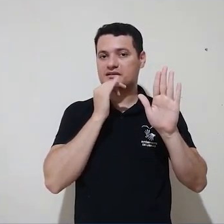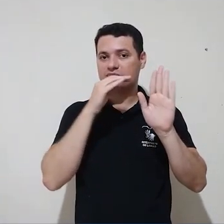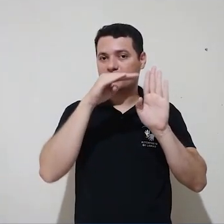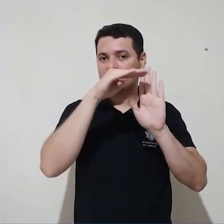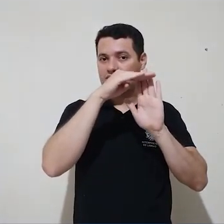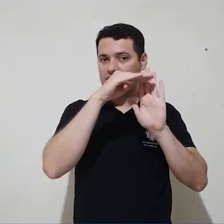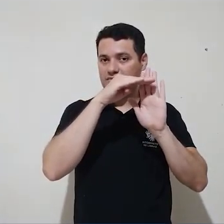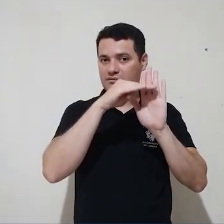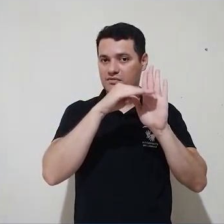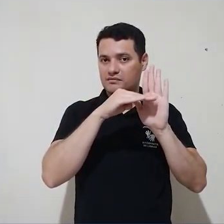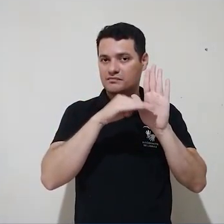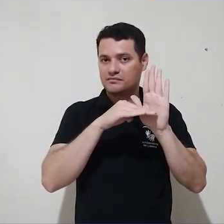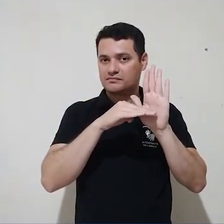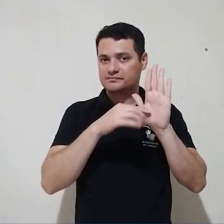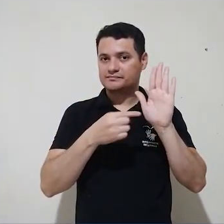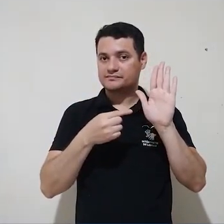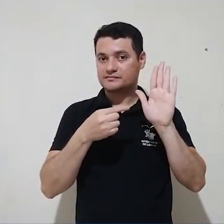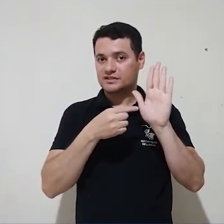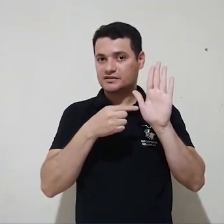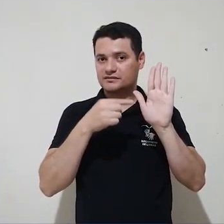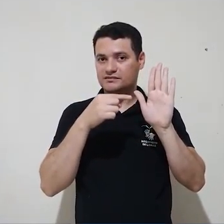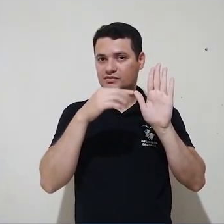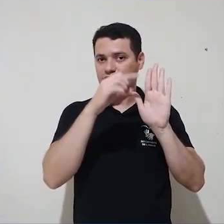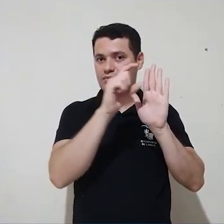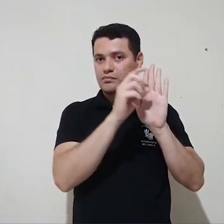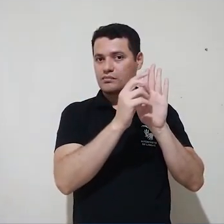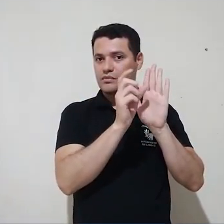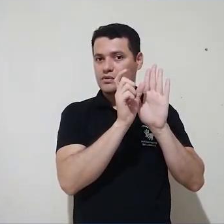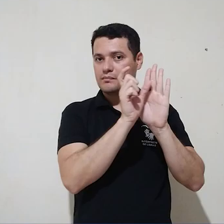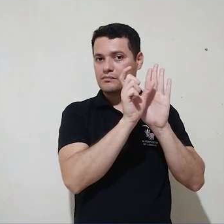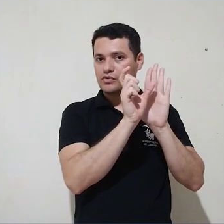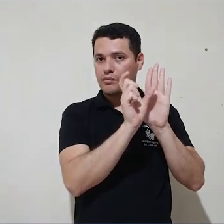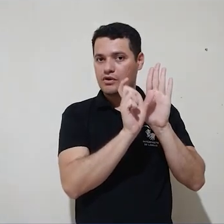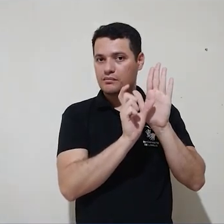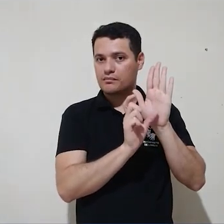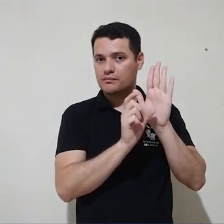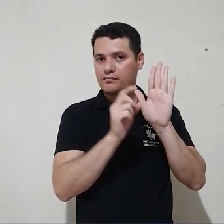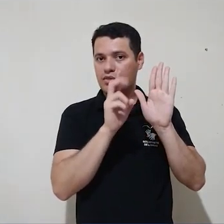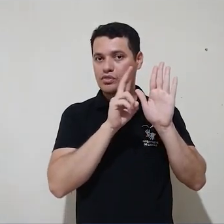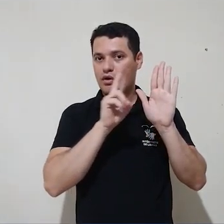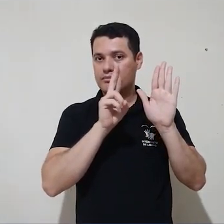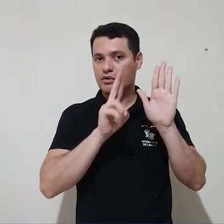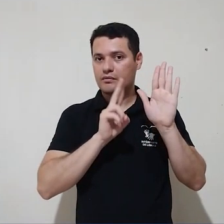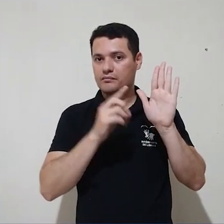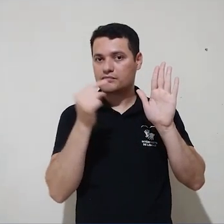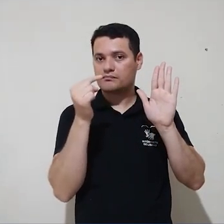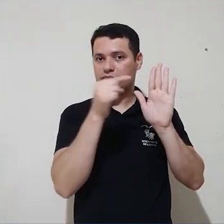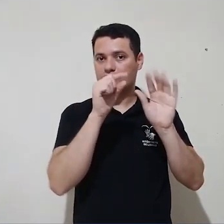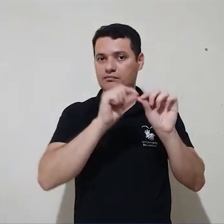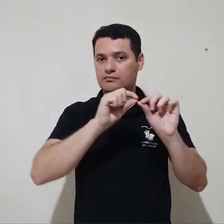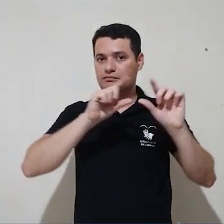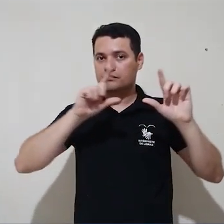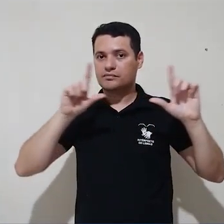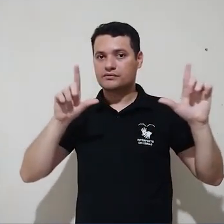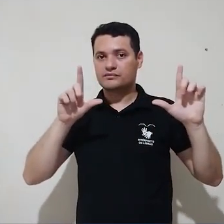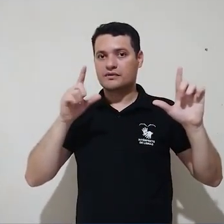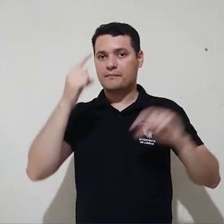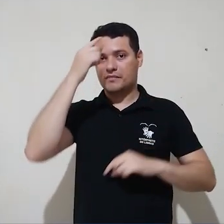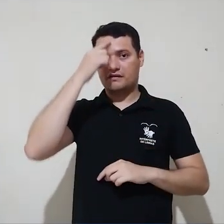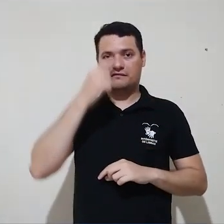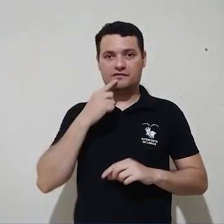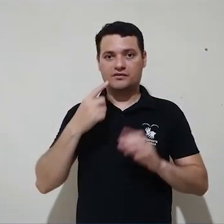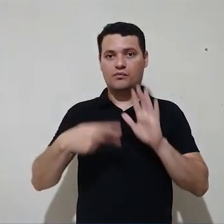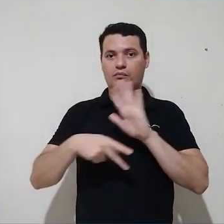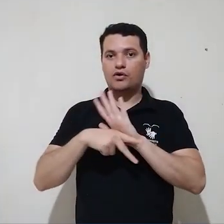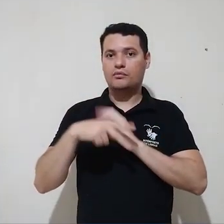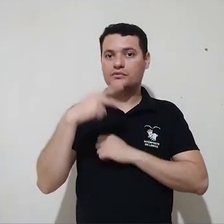Para acessar o perfil de um usuário a partir da página de participantes, podemos clicar sobre o nome dele e estamos